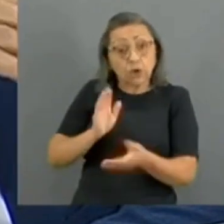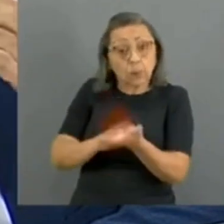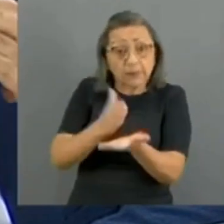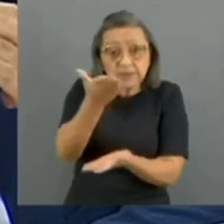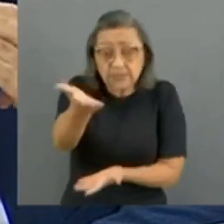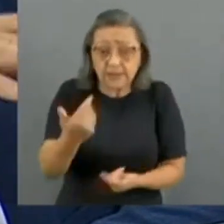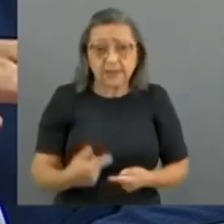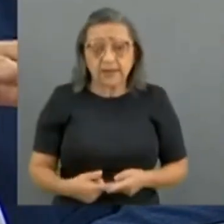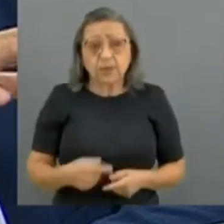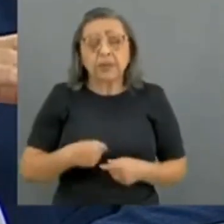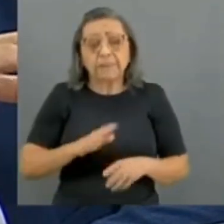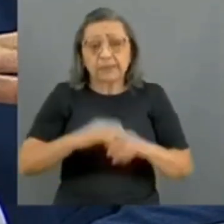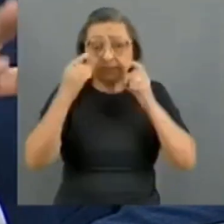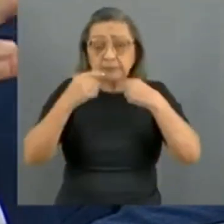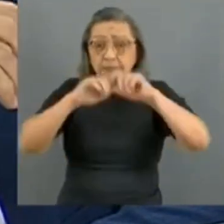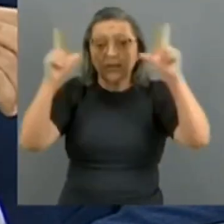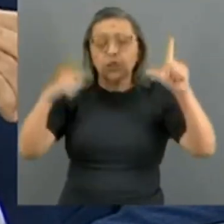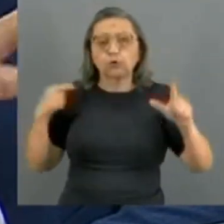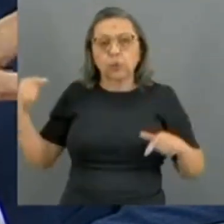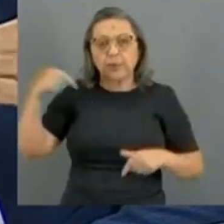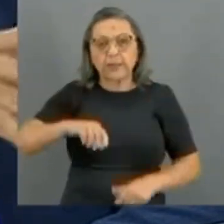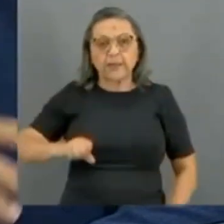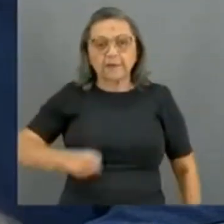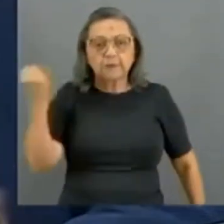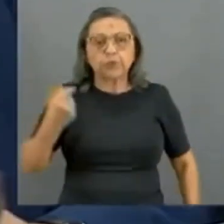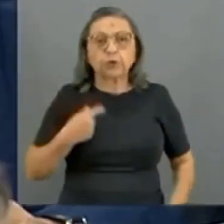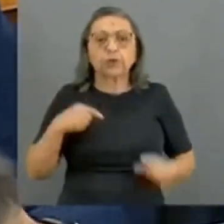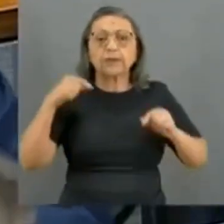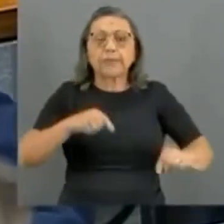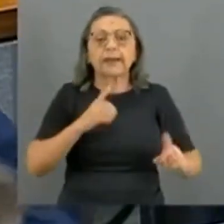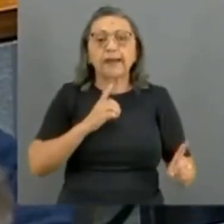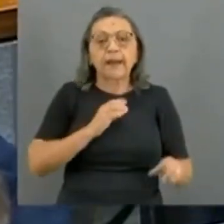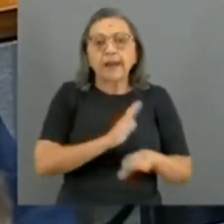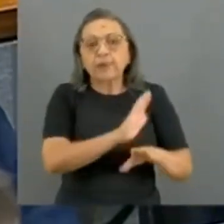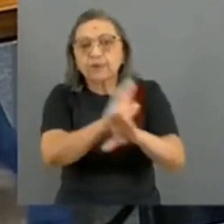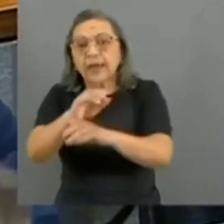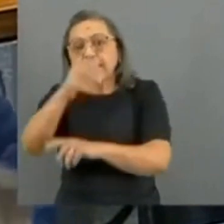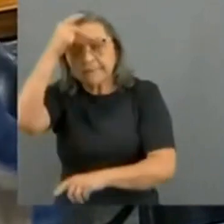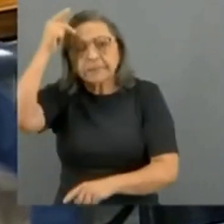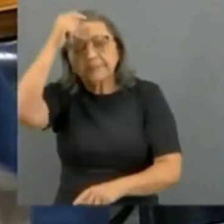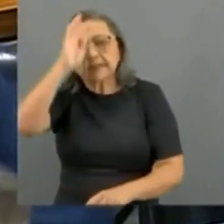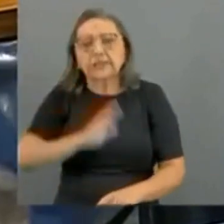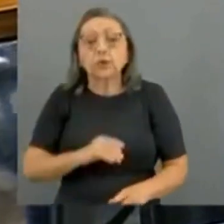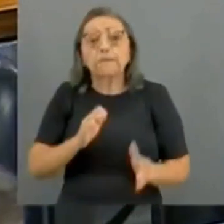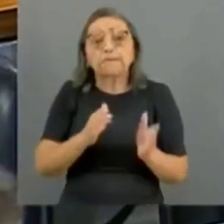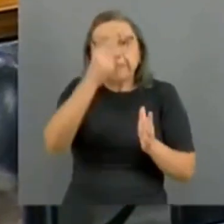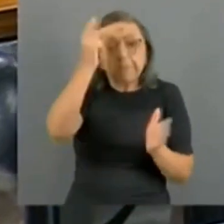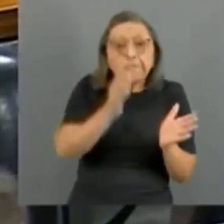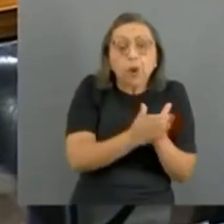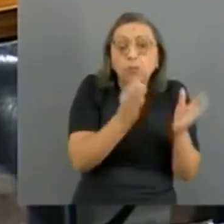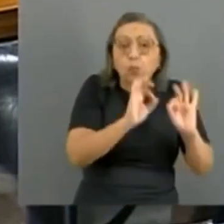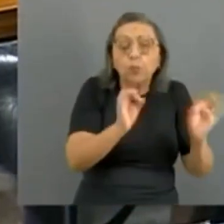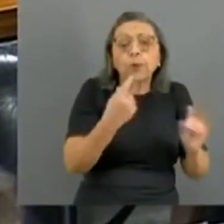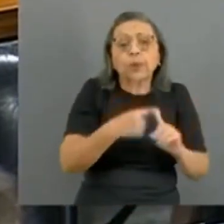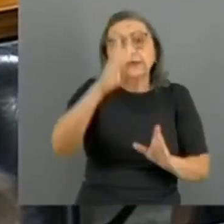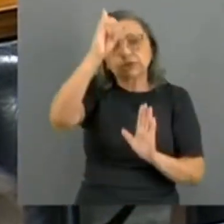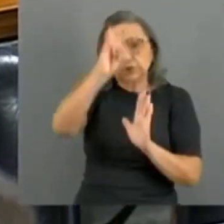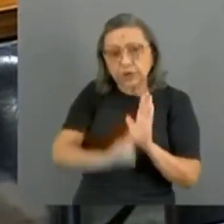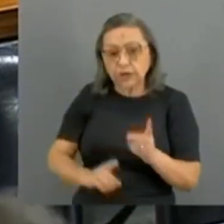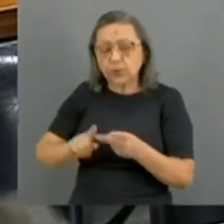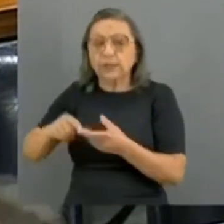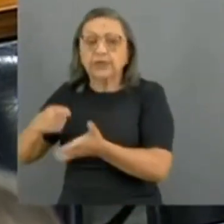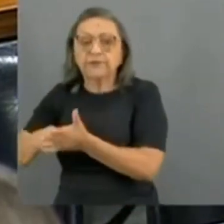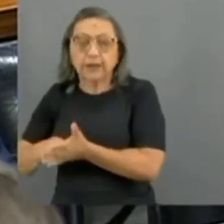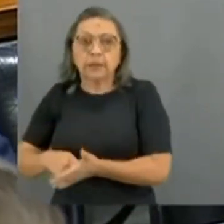como brasileiro, que eu entrei aqui revoltado, que eu estou aqui para atender aquele cidadão brasileiro, o pobre que não consegue, porque é direitos e deveres. O cidadão